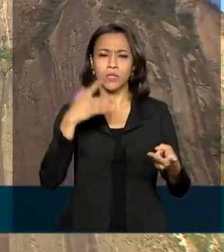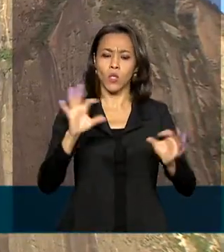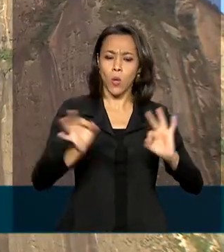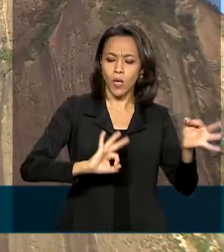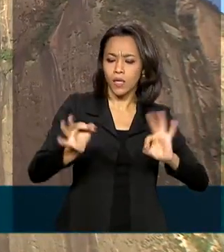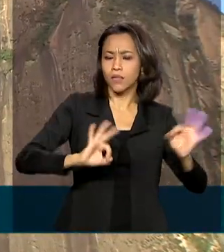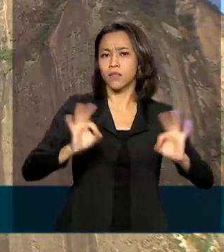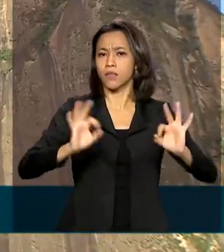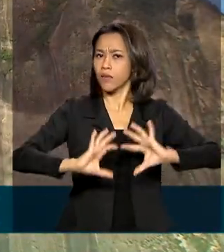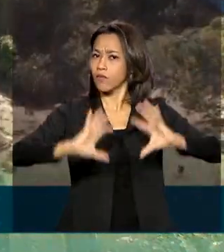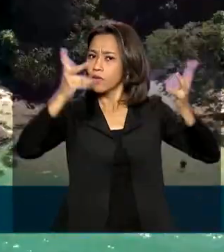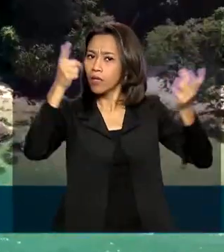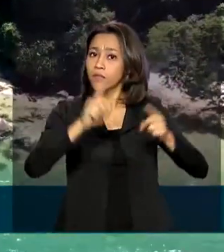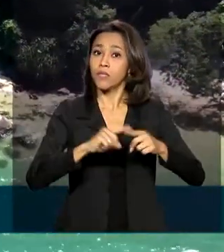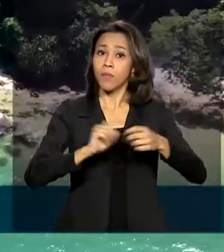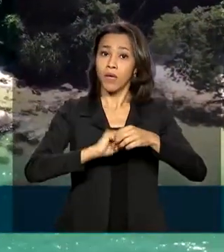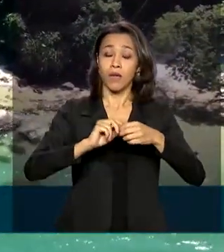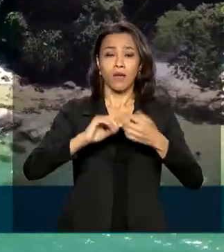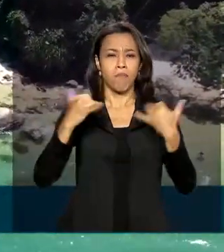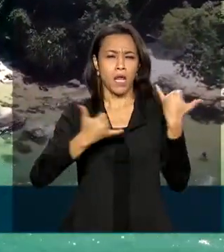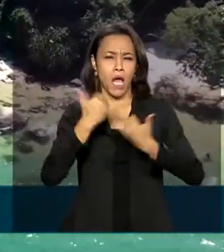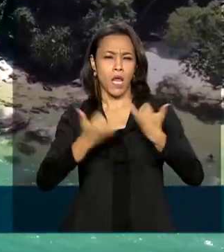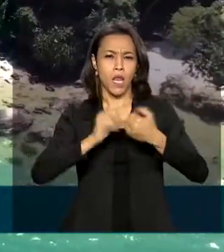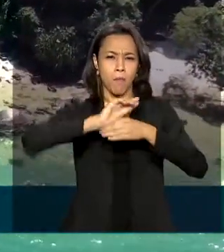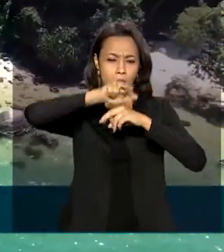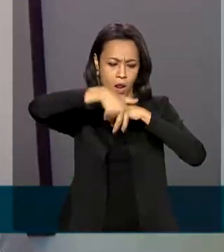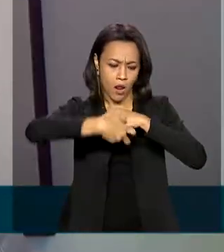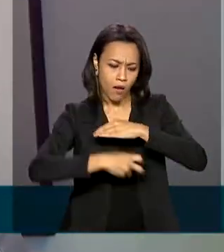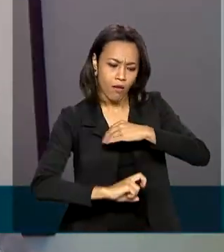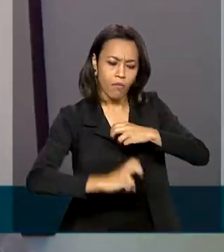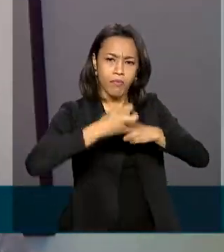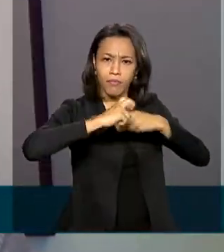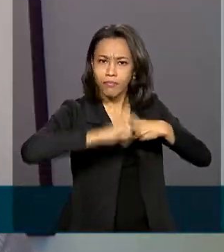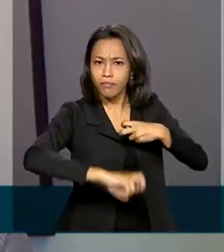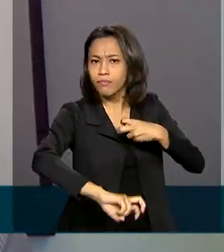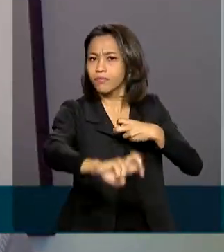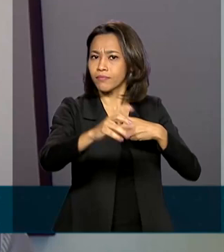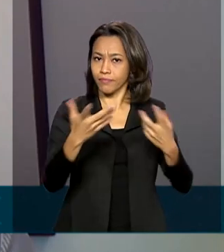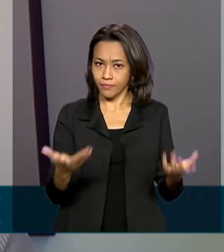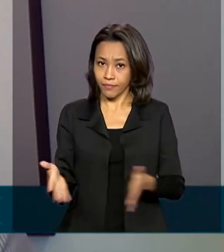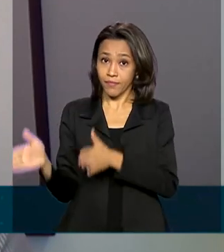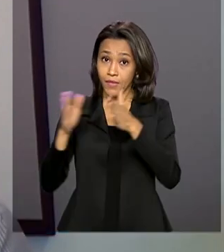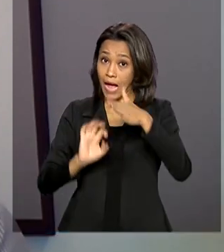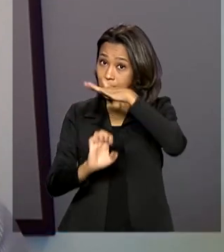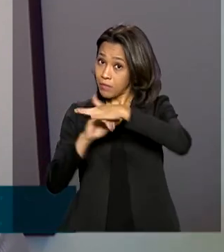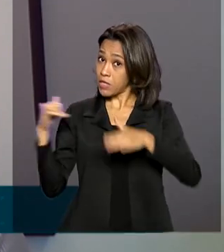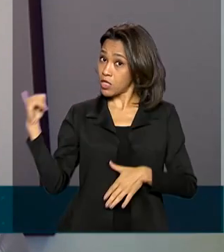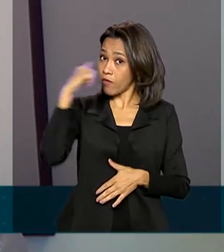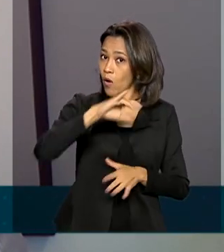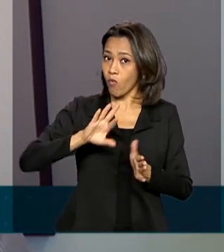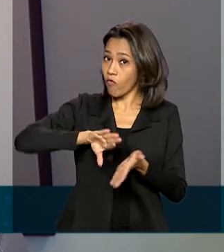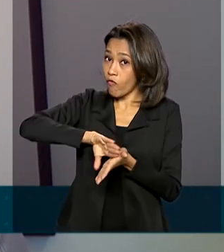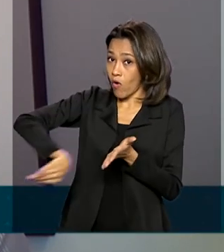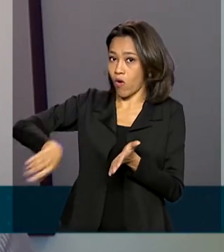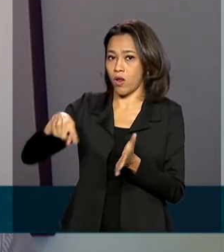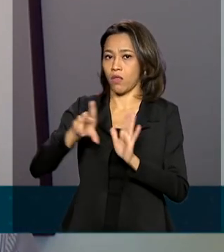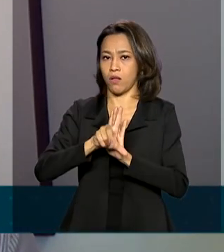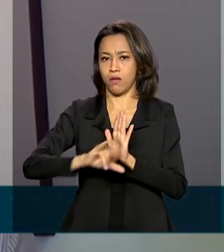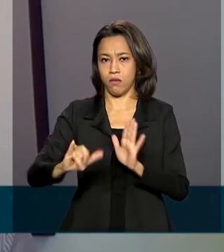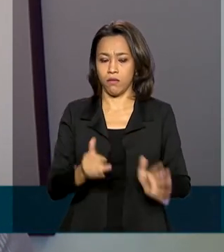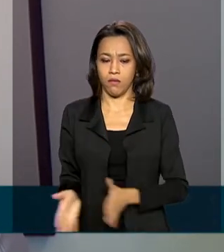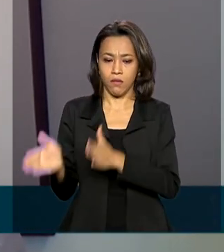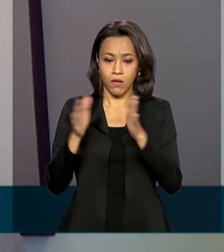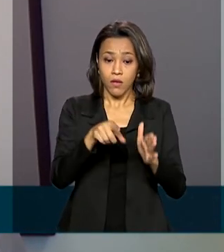temáticos. As companhias aéreas não estão incluídas. É de interesse de todos os consumidores que as empresas também